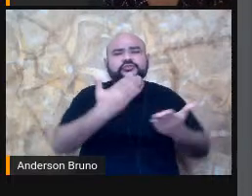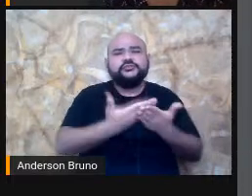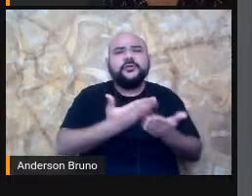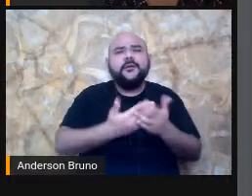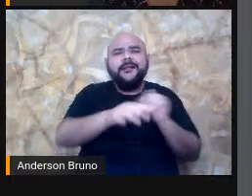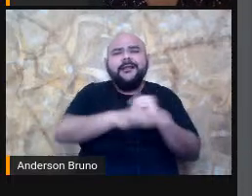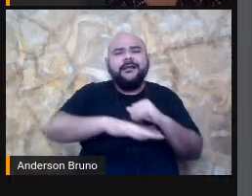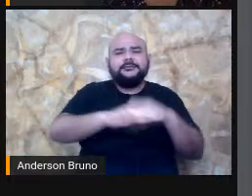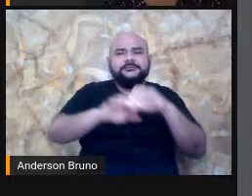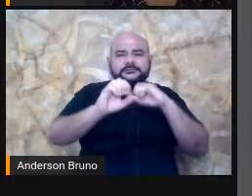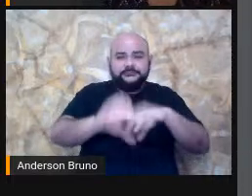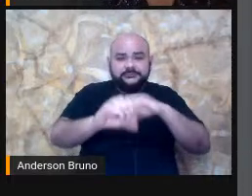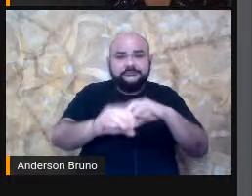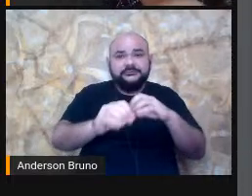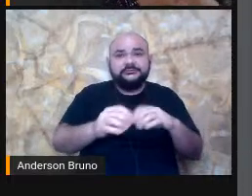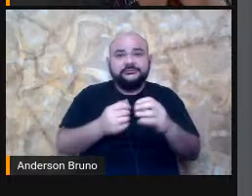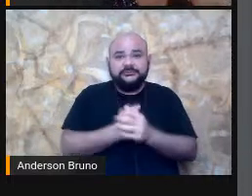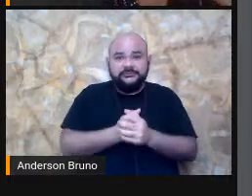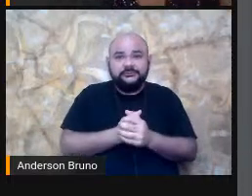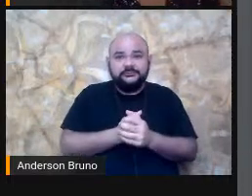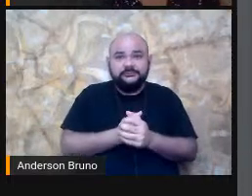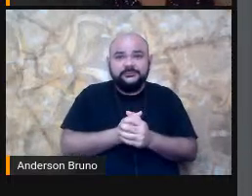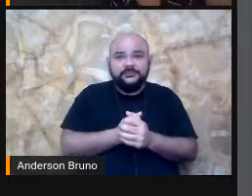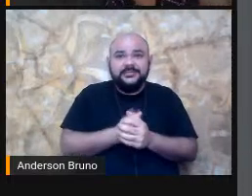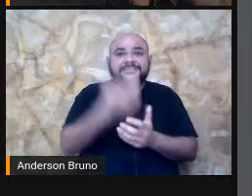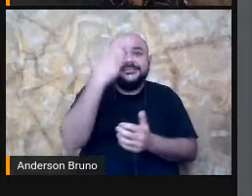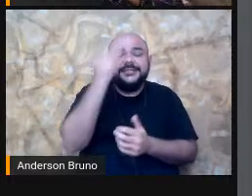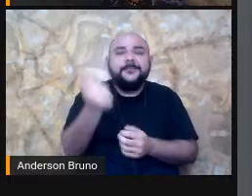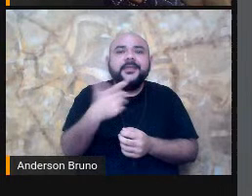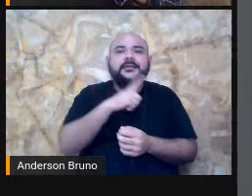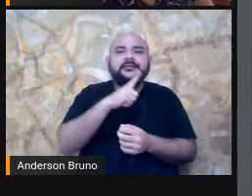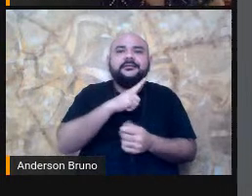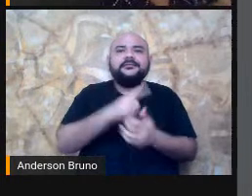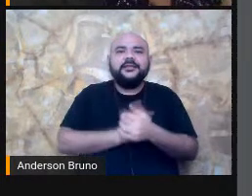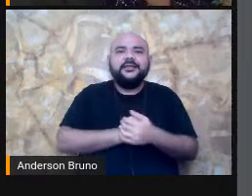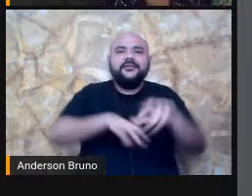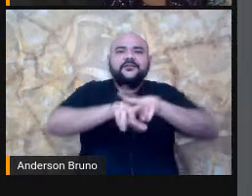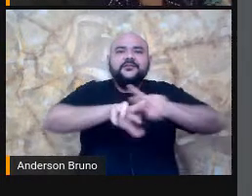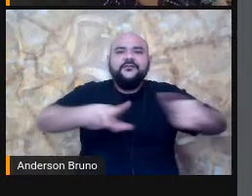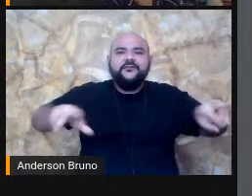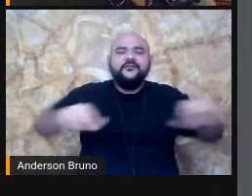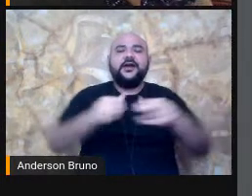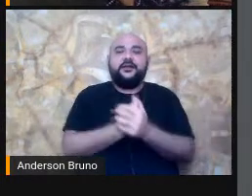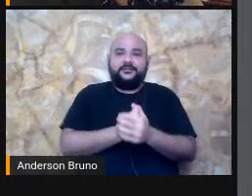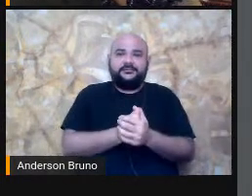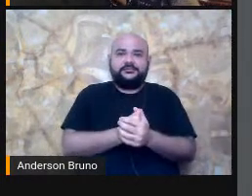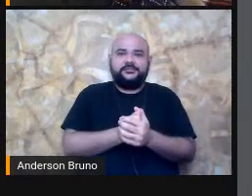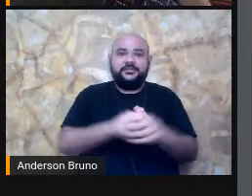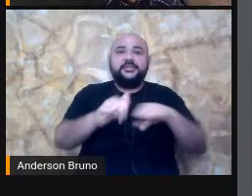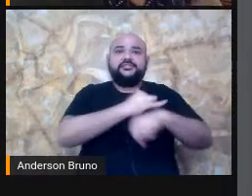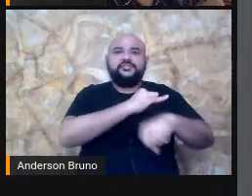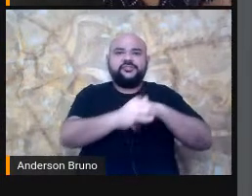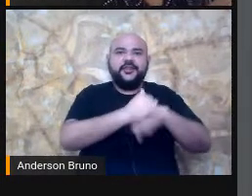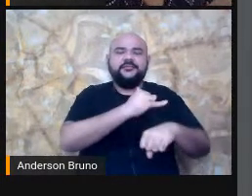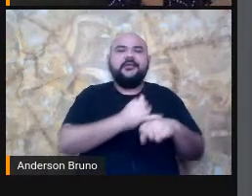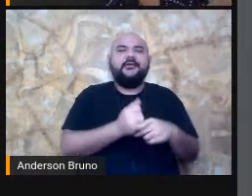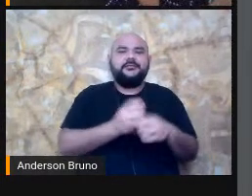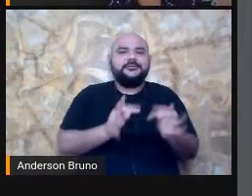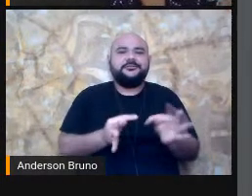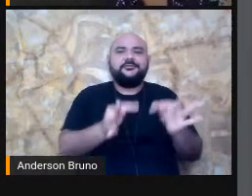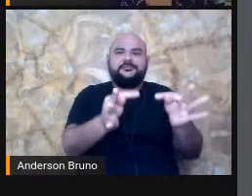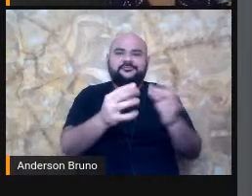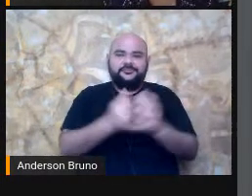existem Essas alternativas É claro Que o custo Da tecnologia Ela pode ser Um fator inibidor Né? Nos países De